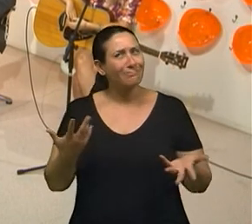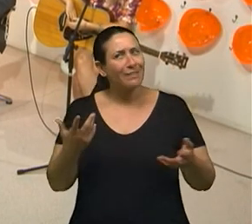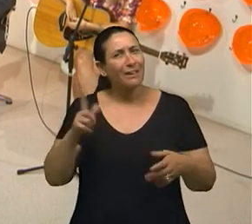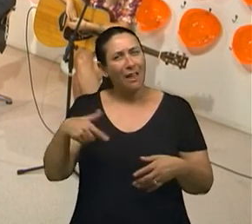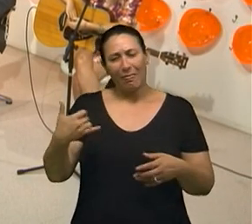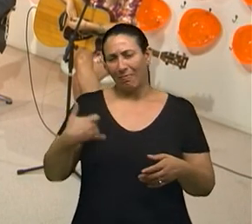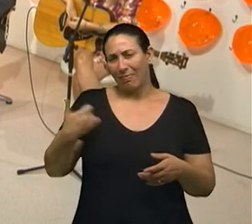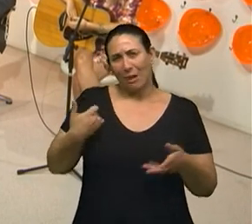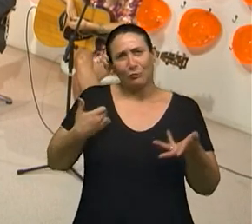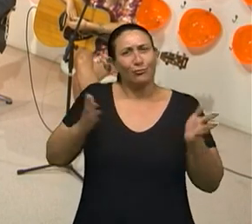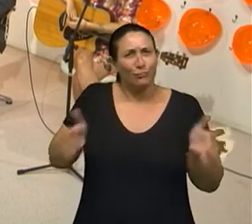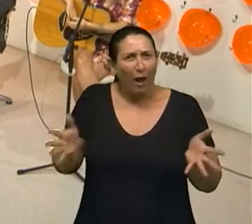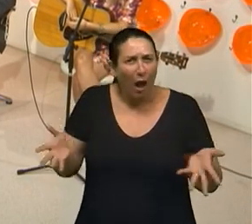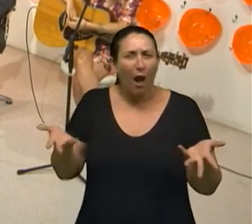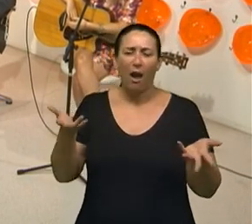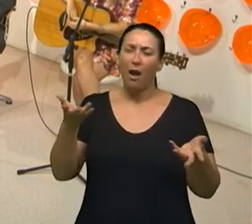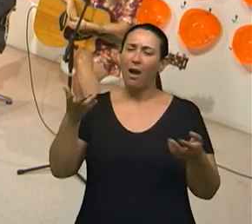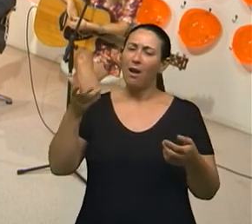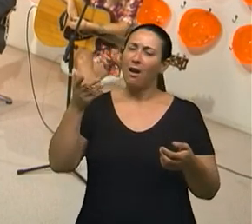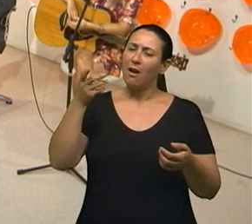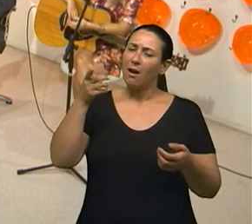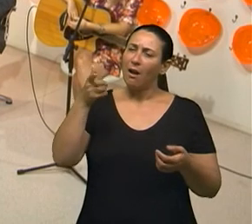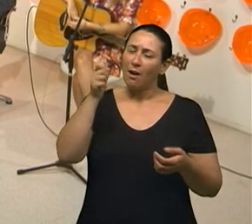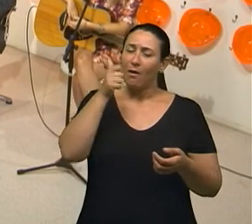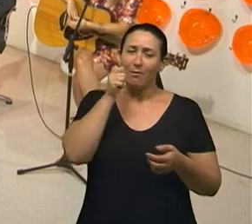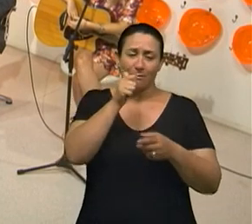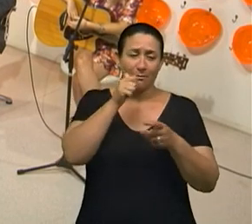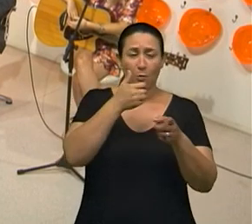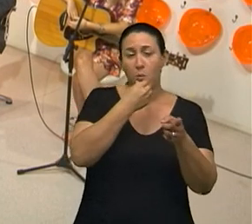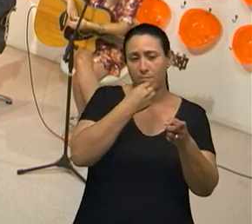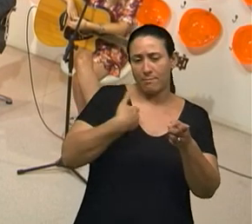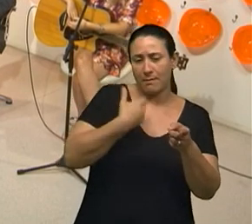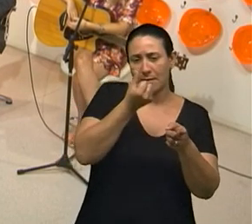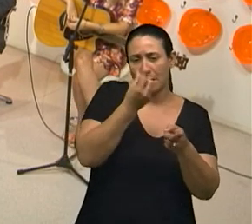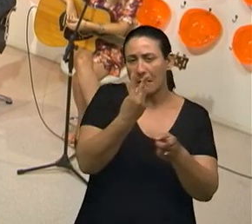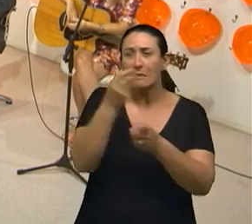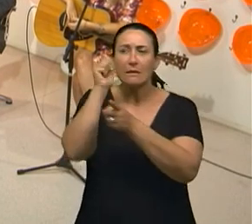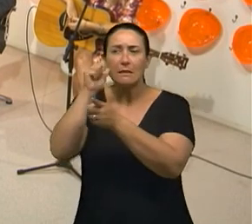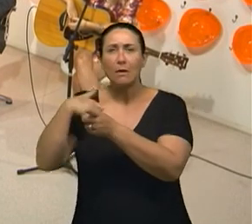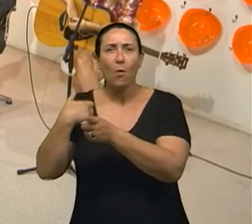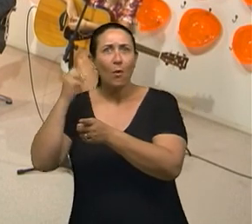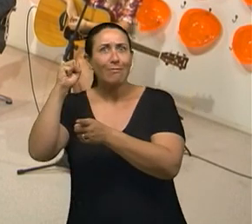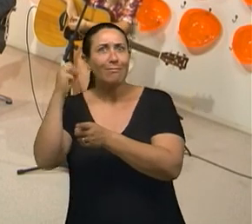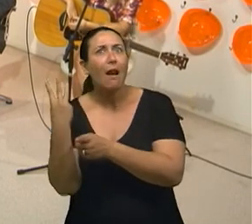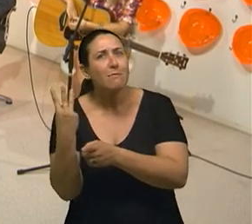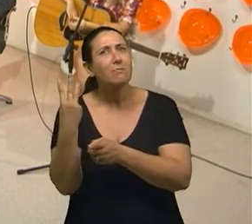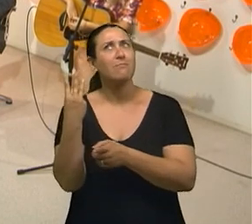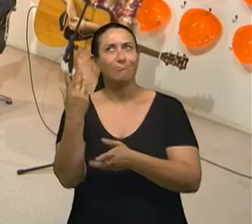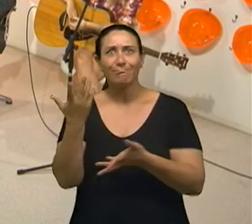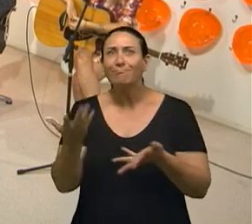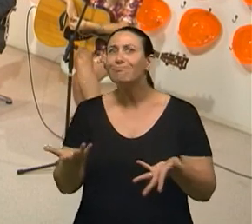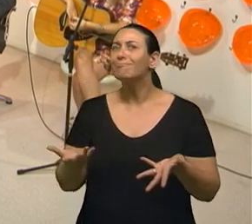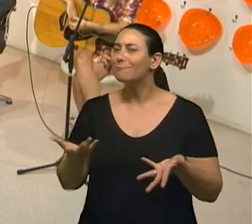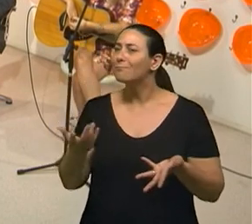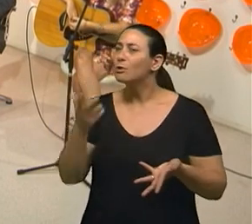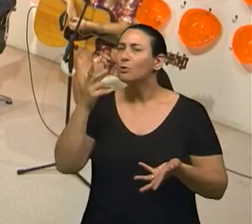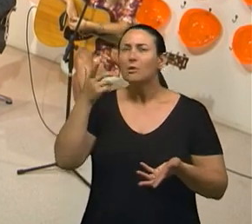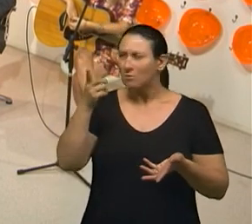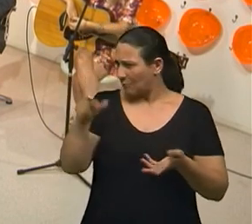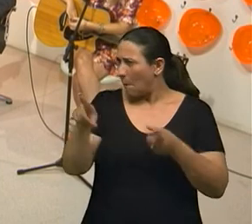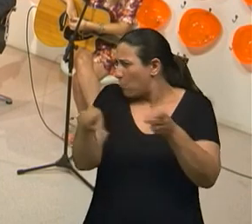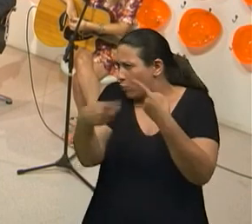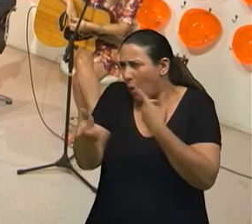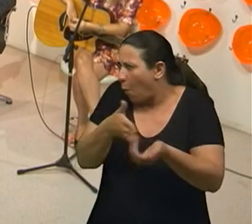Com a idade que eles têm, ele 63, ela 83 anos, né? E realizando o sonho. Música é para qualquer